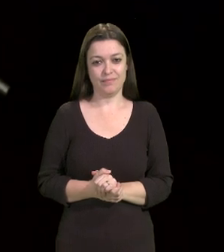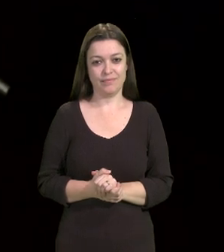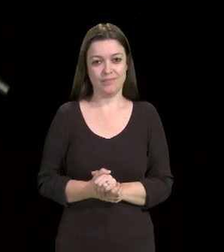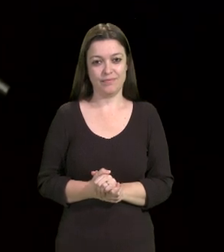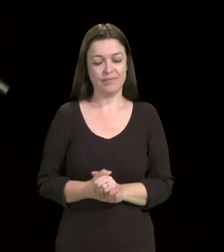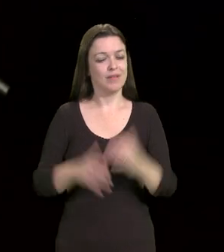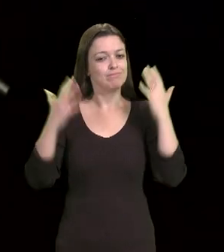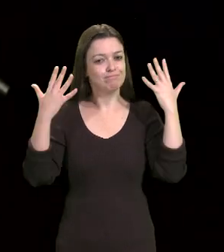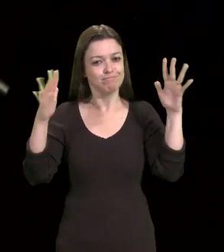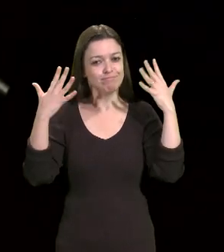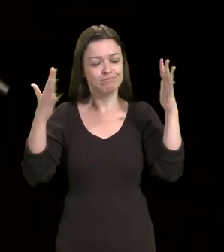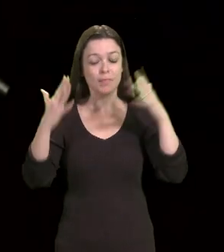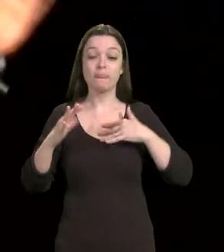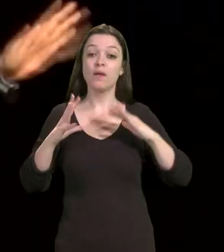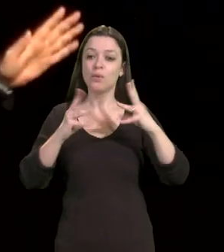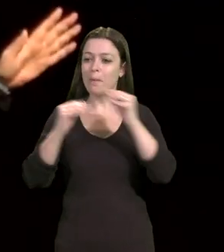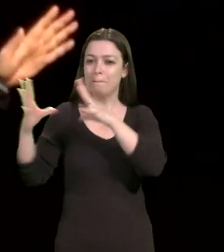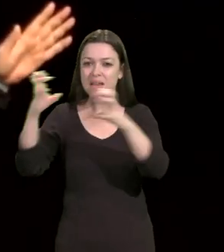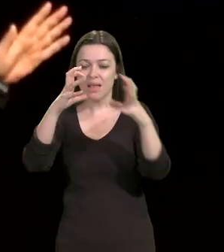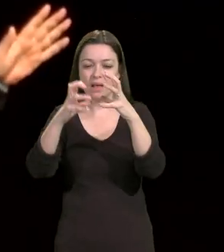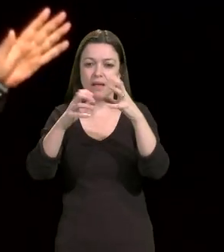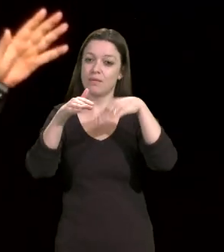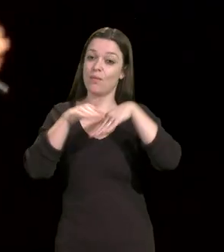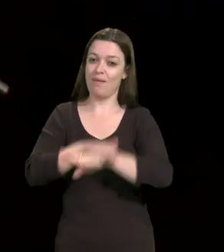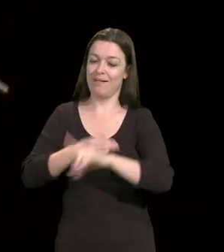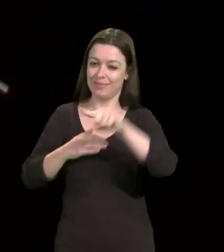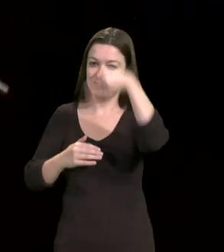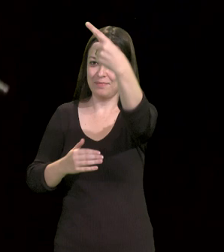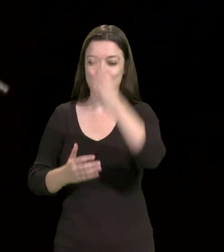As outras brigas a gente deixa para depois.